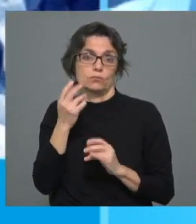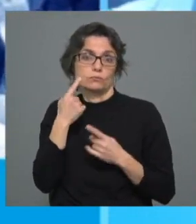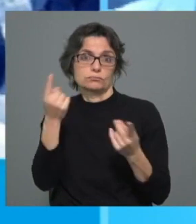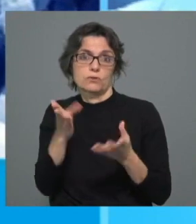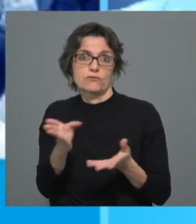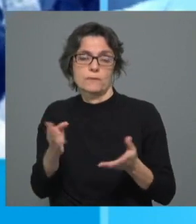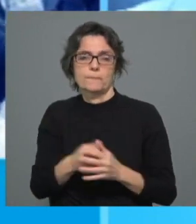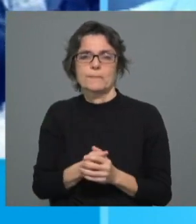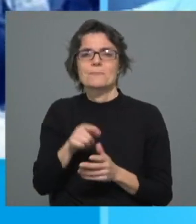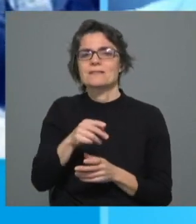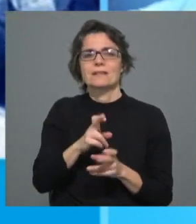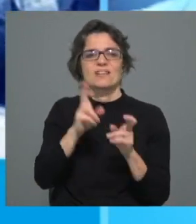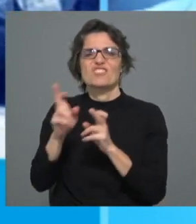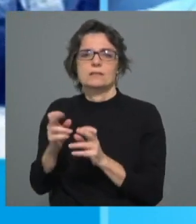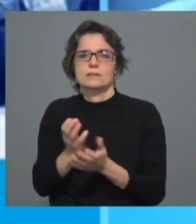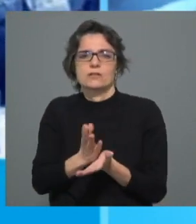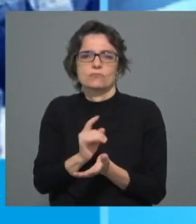não é uma questão de estatística, quer dizer,